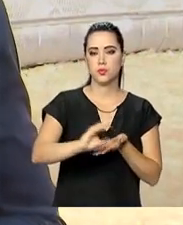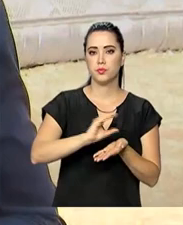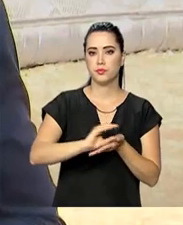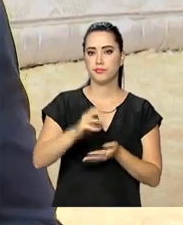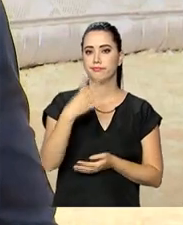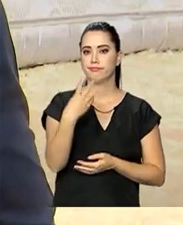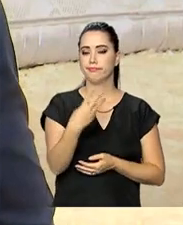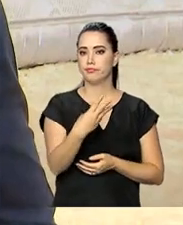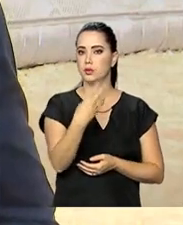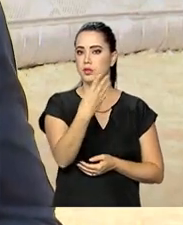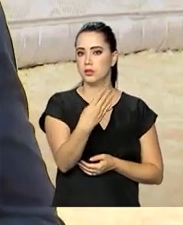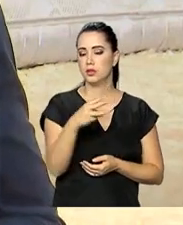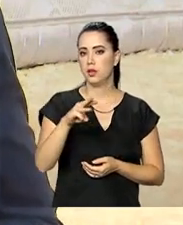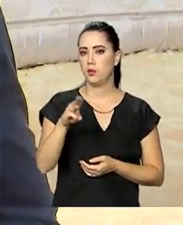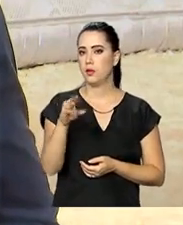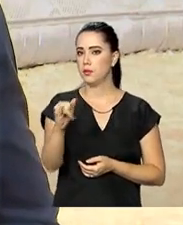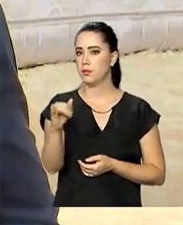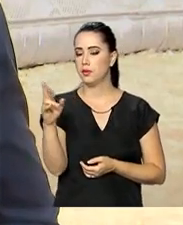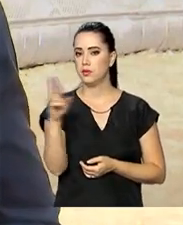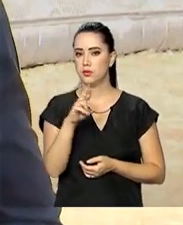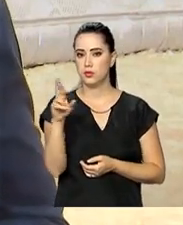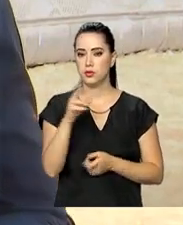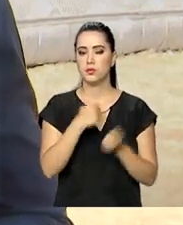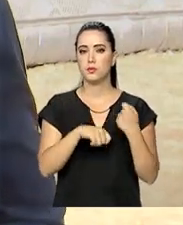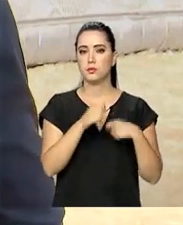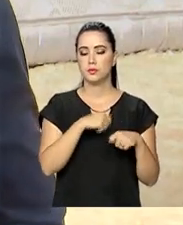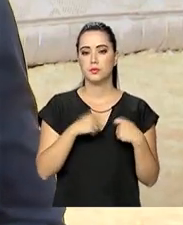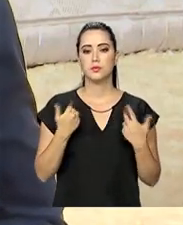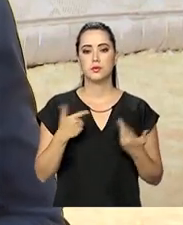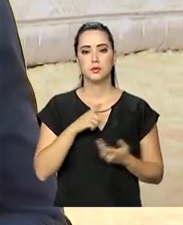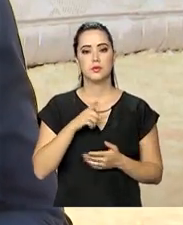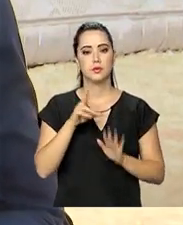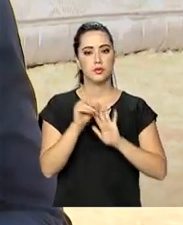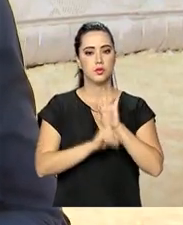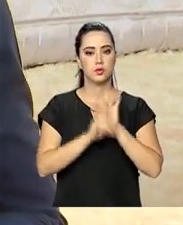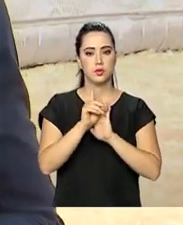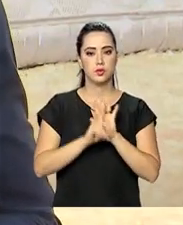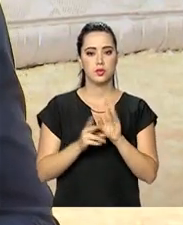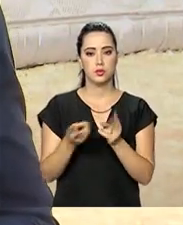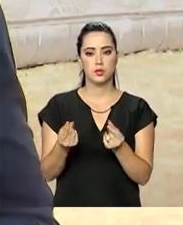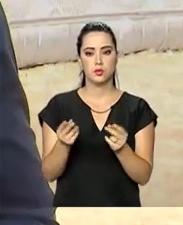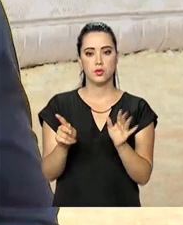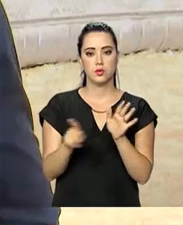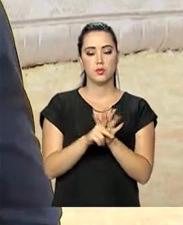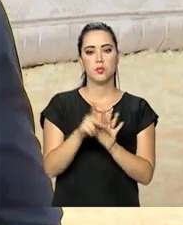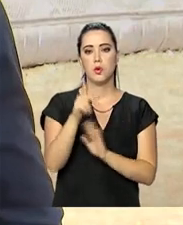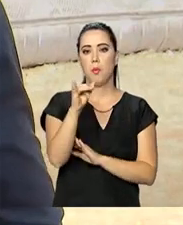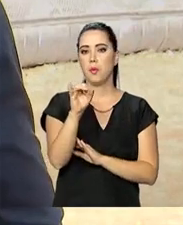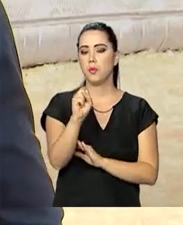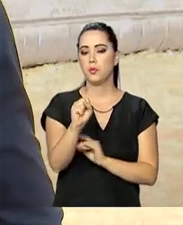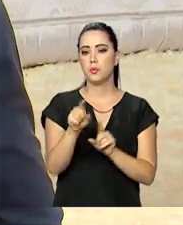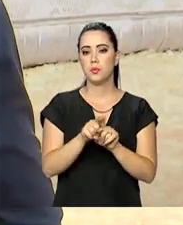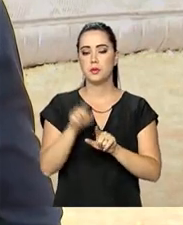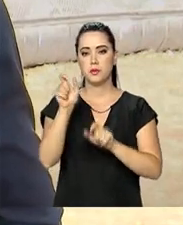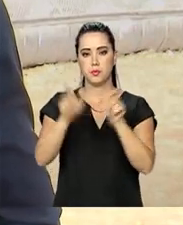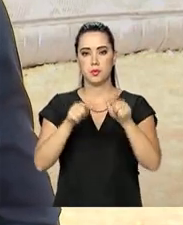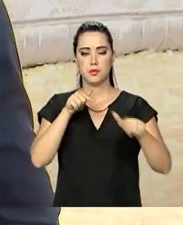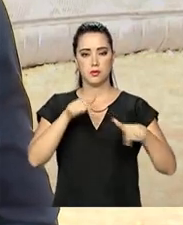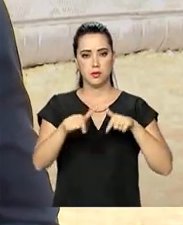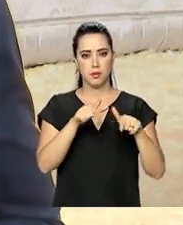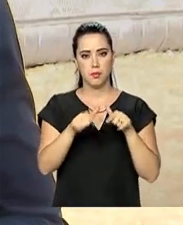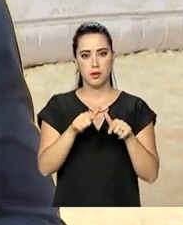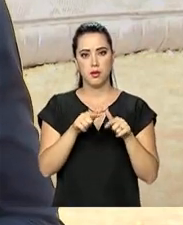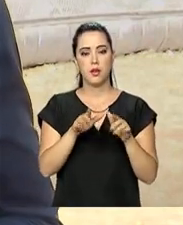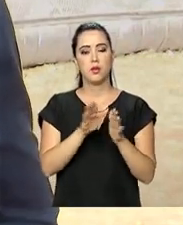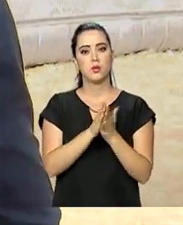34 bilhões de reais na economia. Tem direito aos recursos do PIS-PASEP os brasileiros que trabalharam com carteira